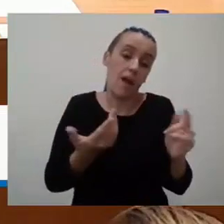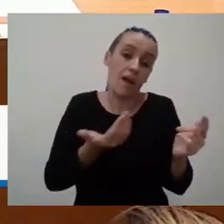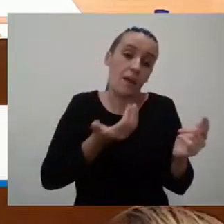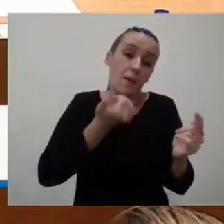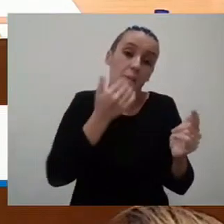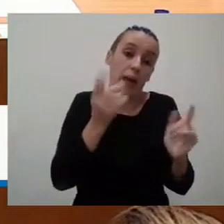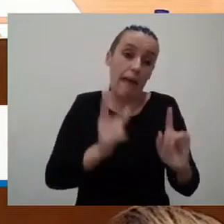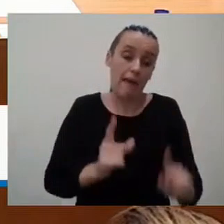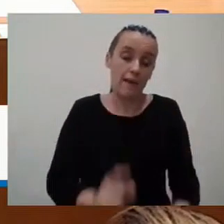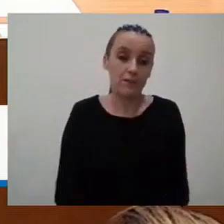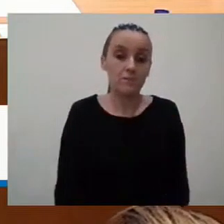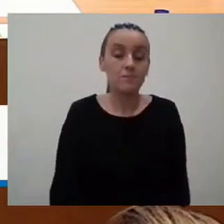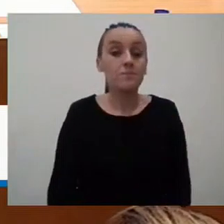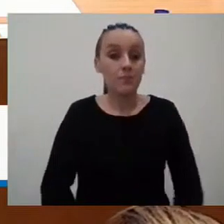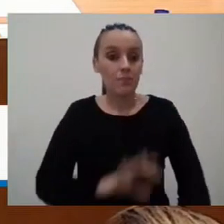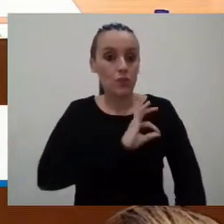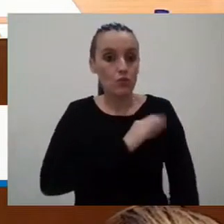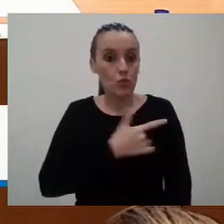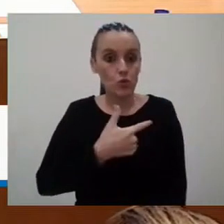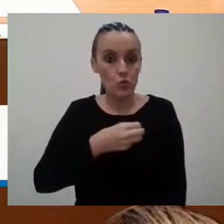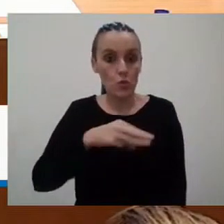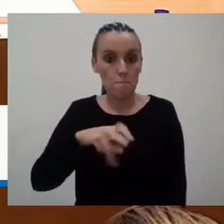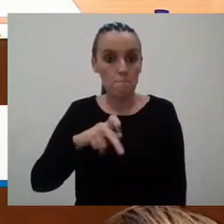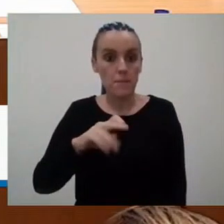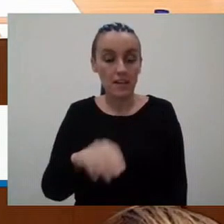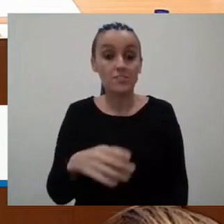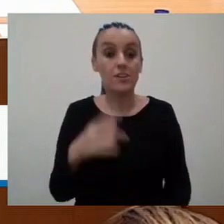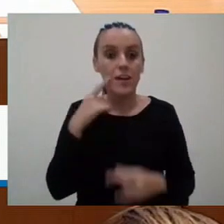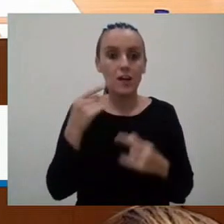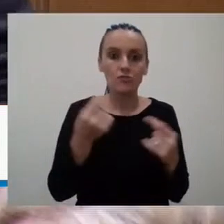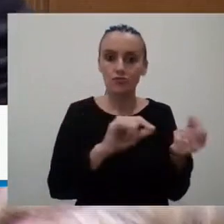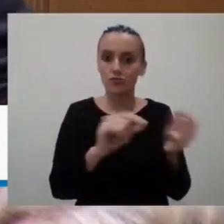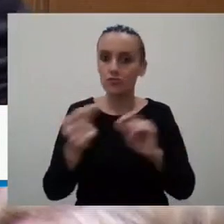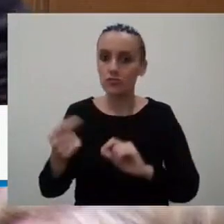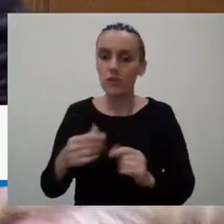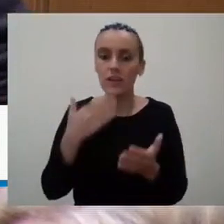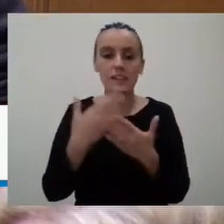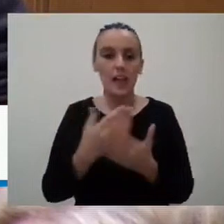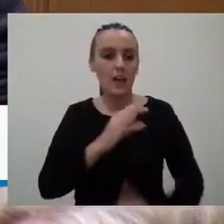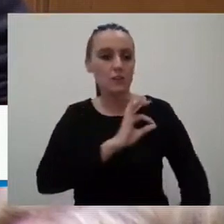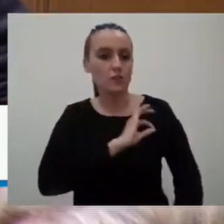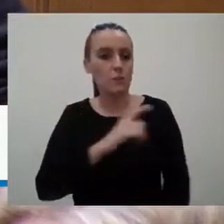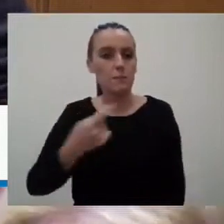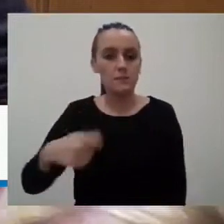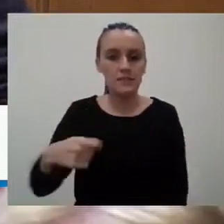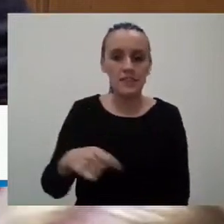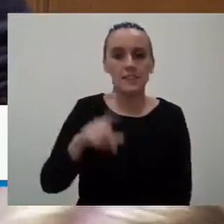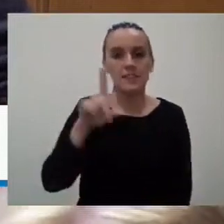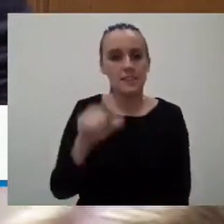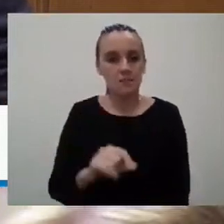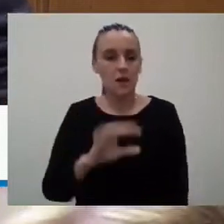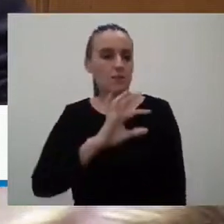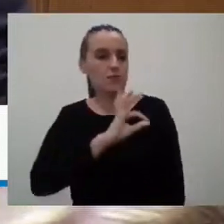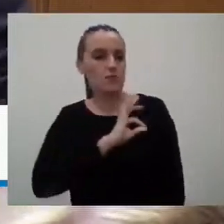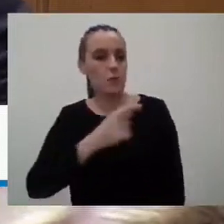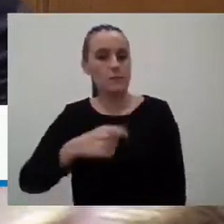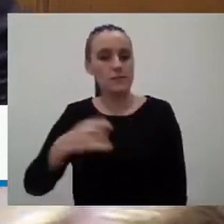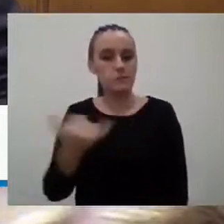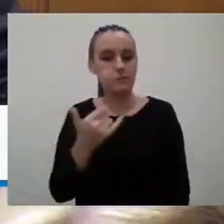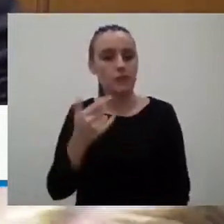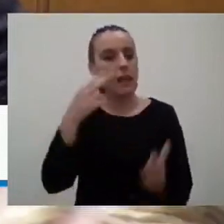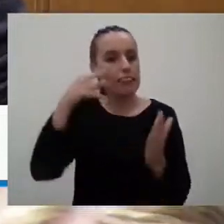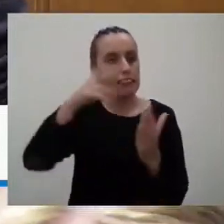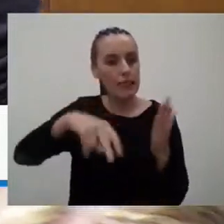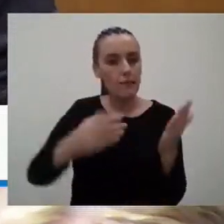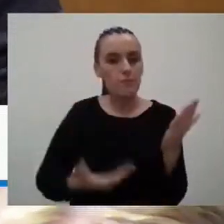Muito obrigado, Sr. Presidente. Se alguma coisa esta discussão já teve o mérito de pôr o Sr. Presidente e o Sr. Vice-Presidente a ler propostas da Câmara. Se alguma coisa já